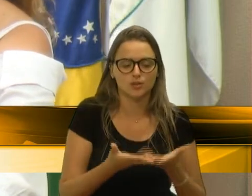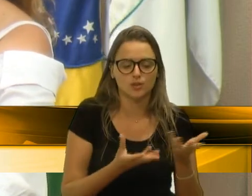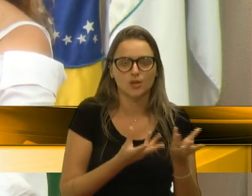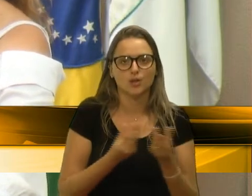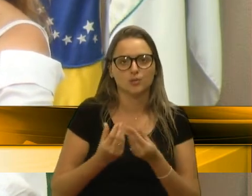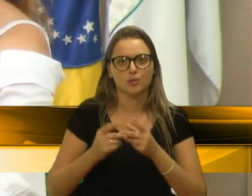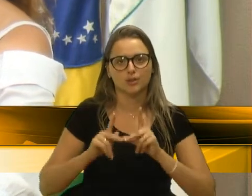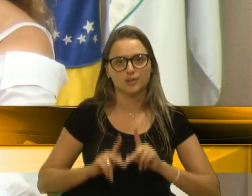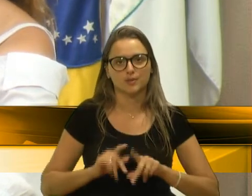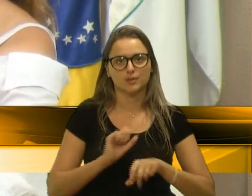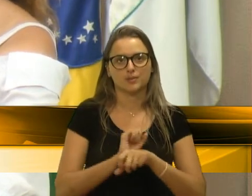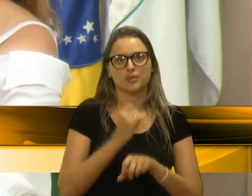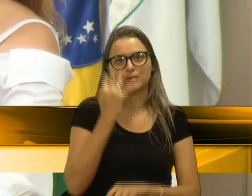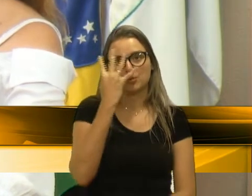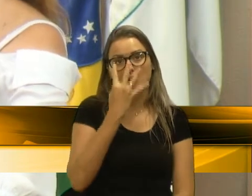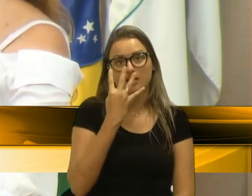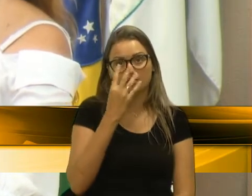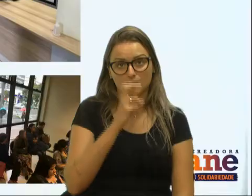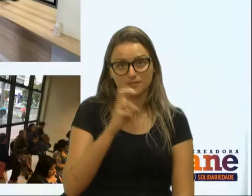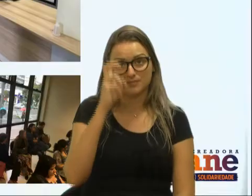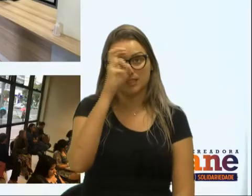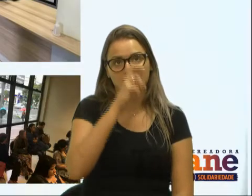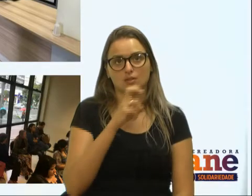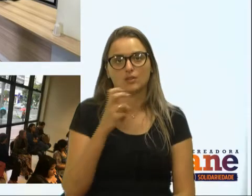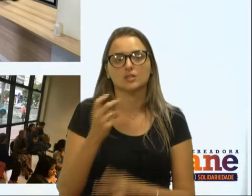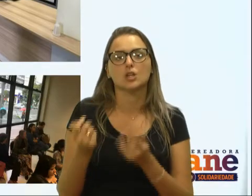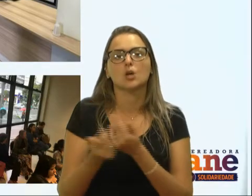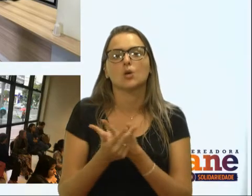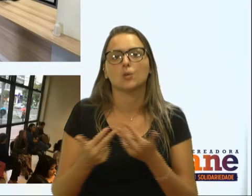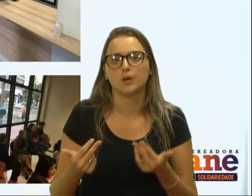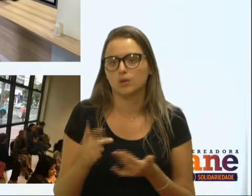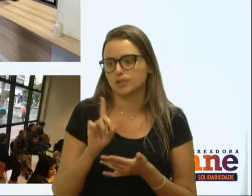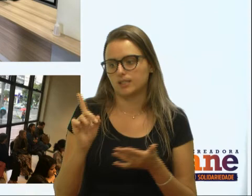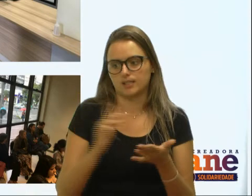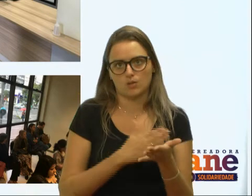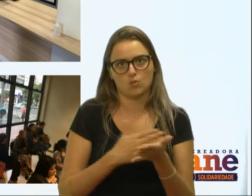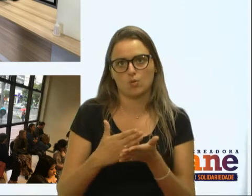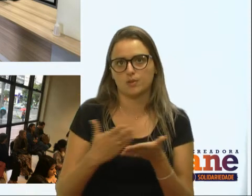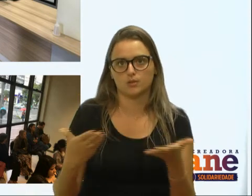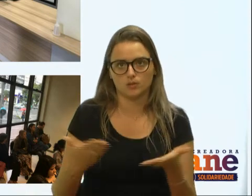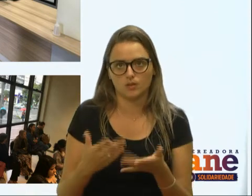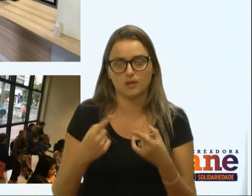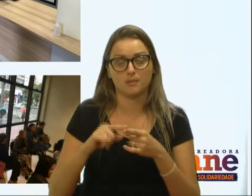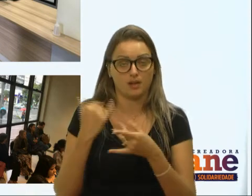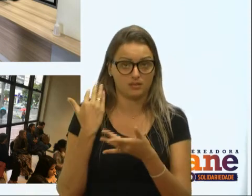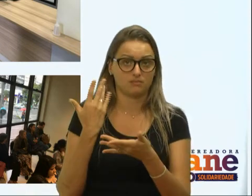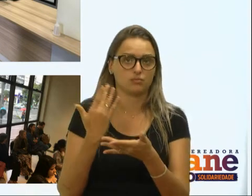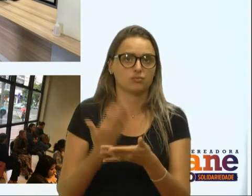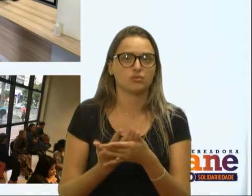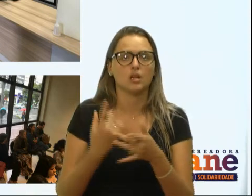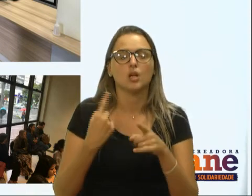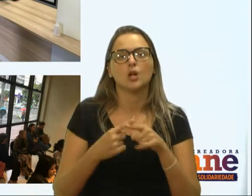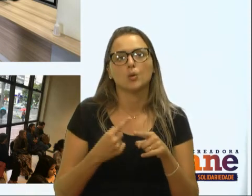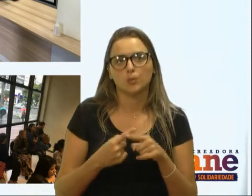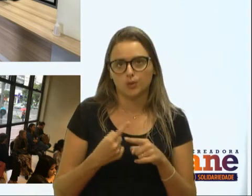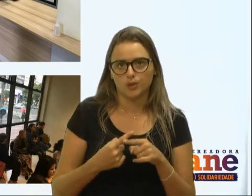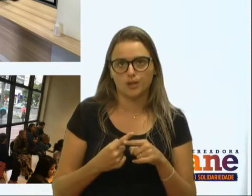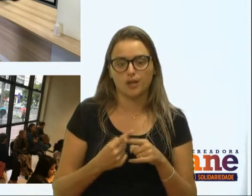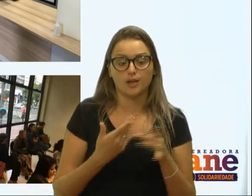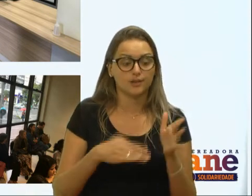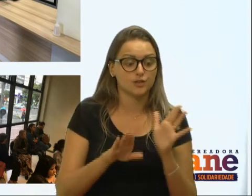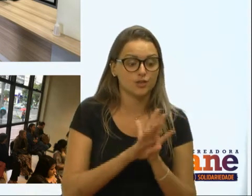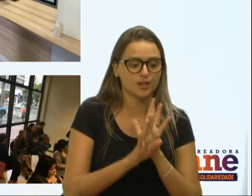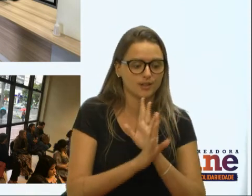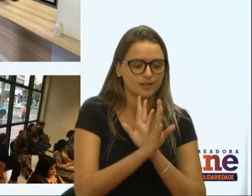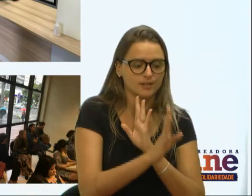por 4, 5 horas, algo que acontece não de agora, mas de longo prazo, justamente porque muitas vezes chegam nas filas